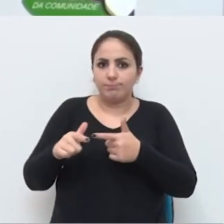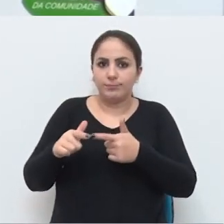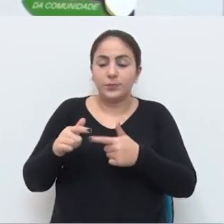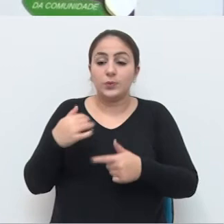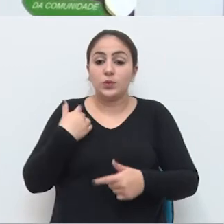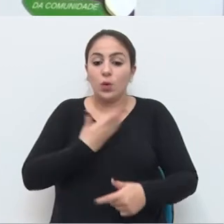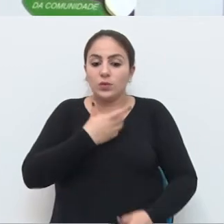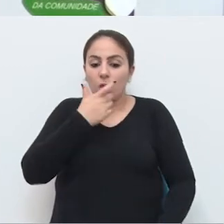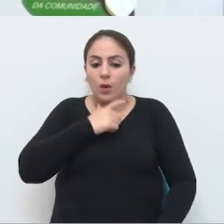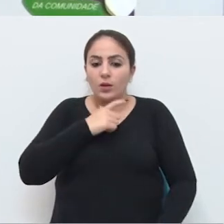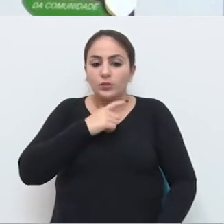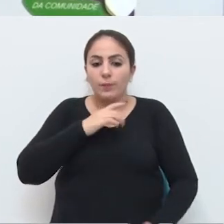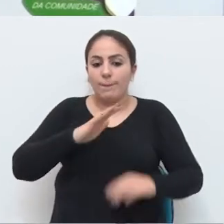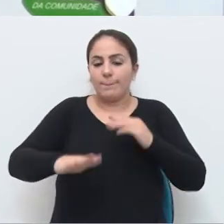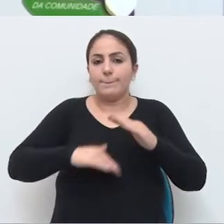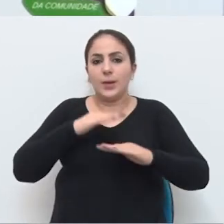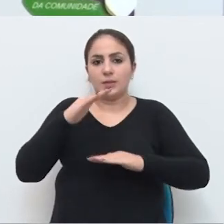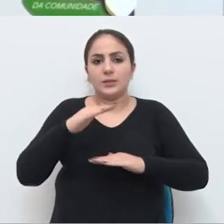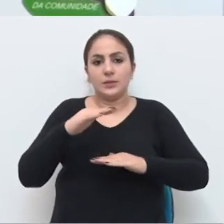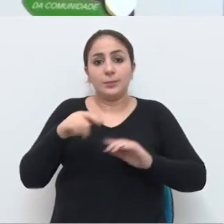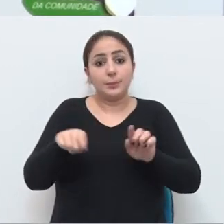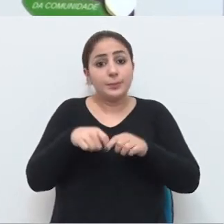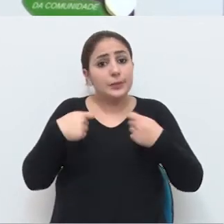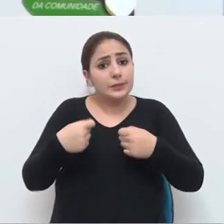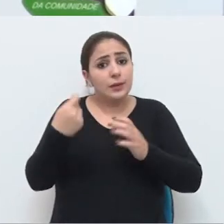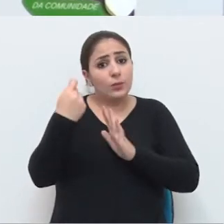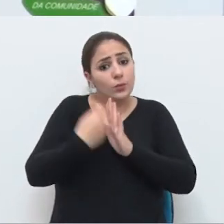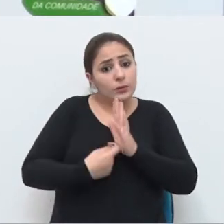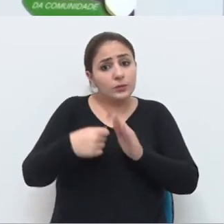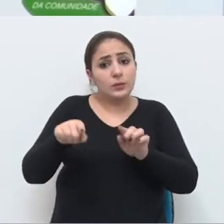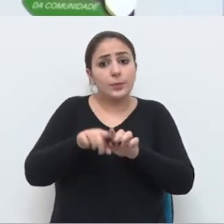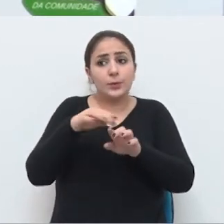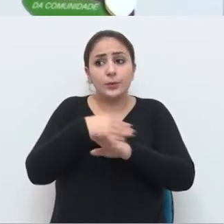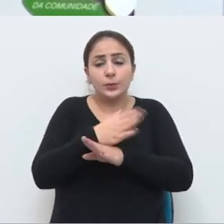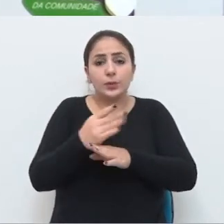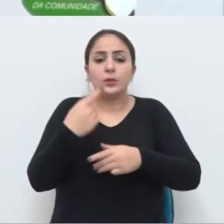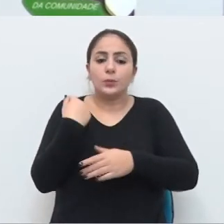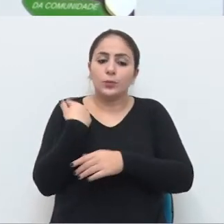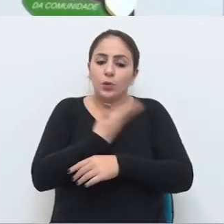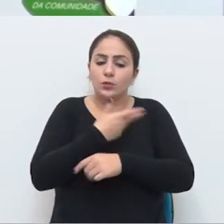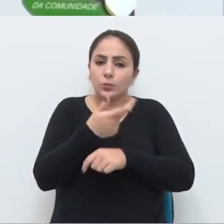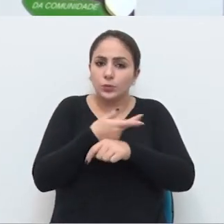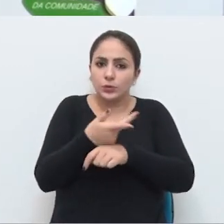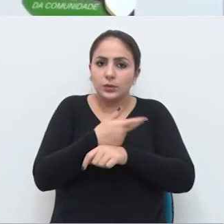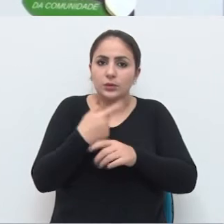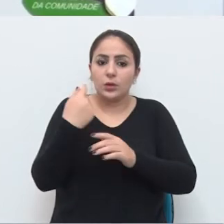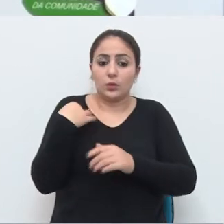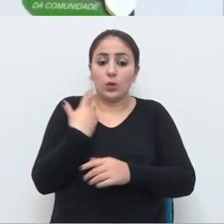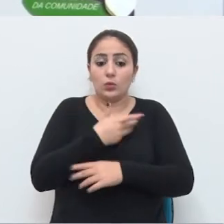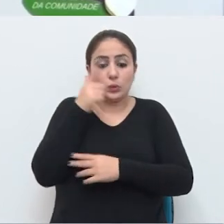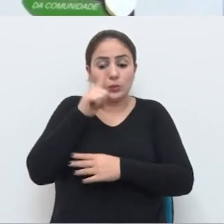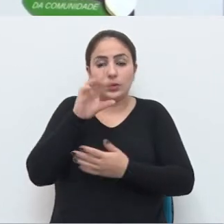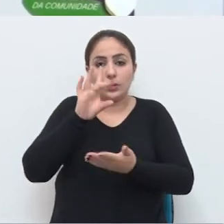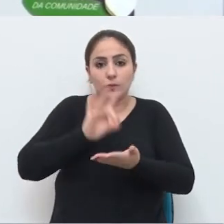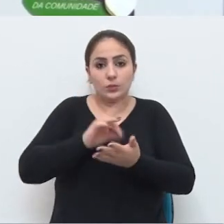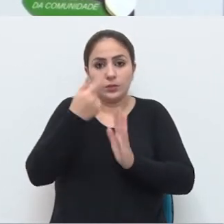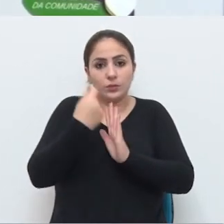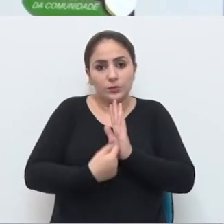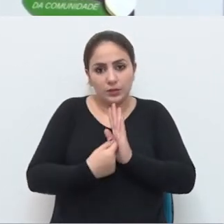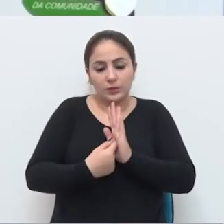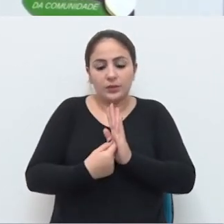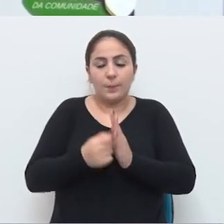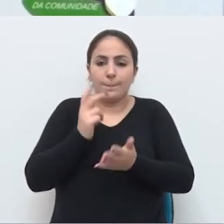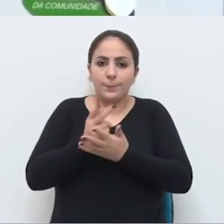eu acho que a gente é mais do que merecido, a prorrogação e também a efetivação, que é o que a gente vem buscando, a nossa efetivação, para nós